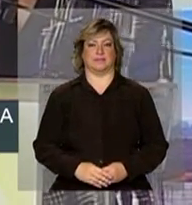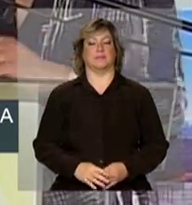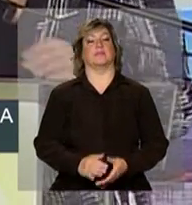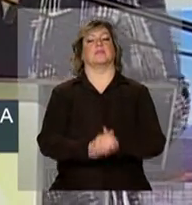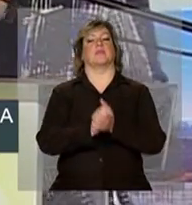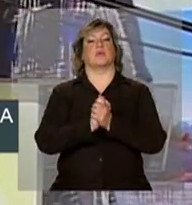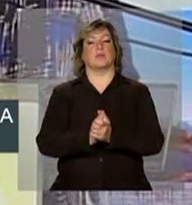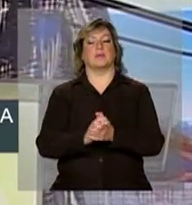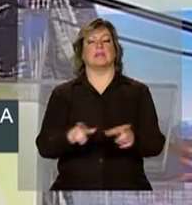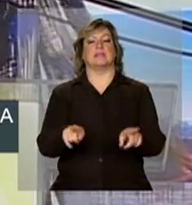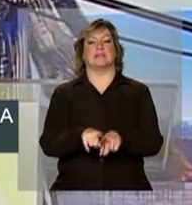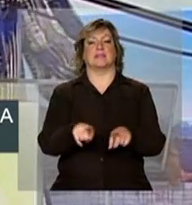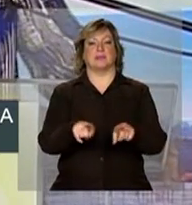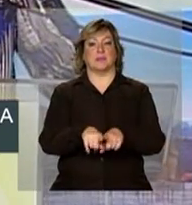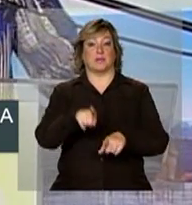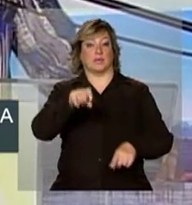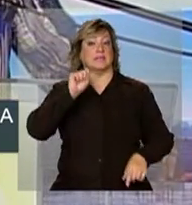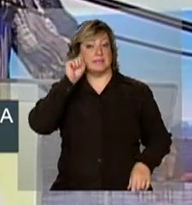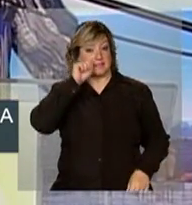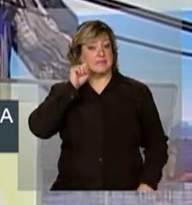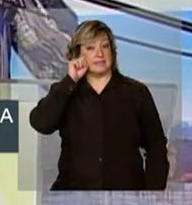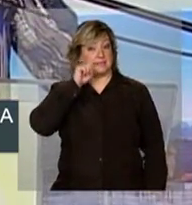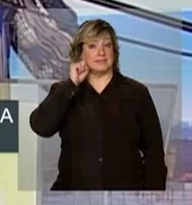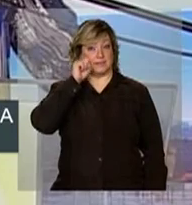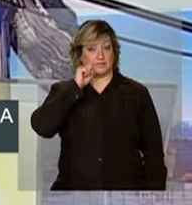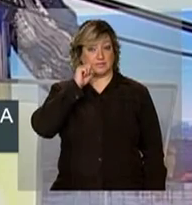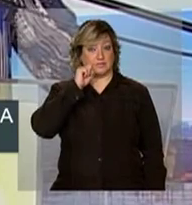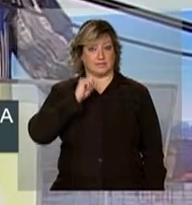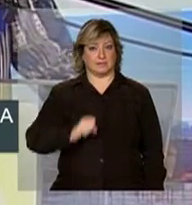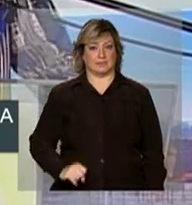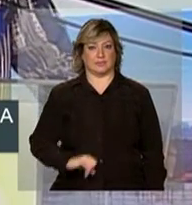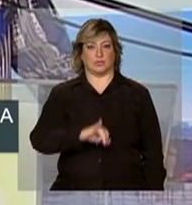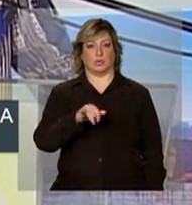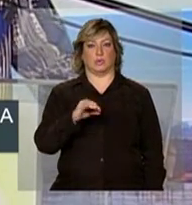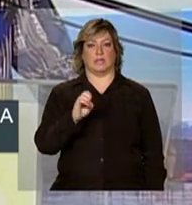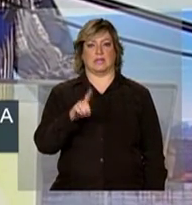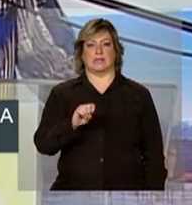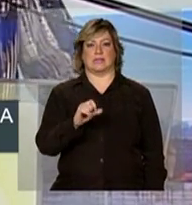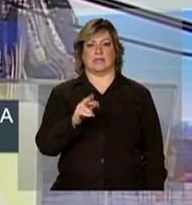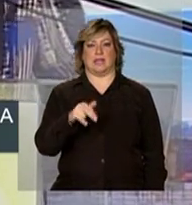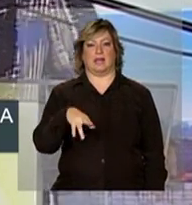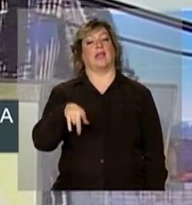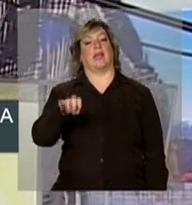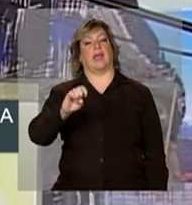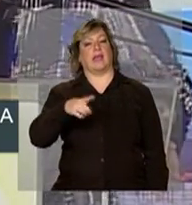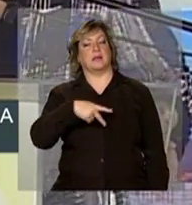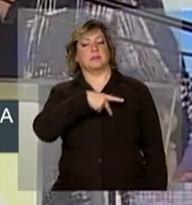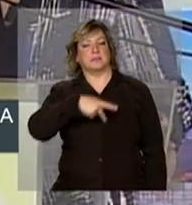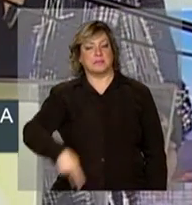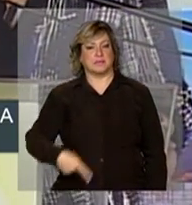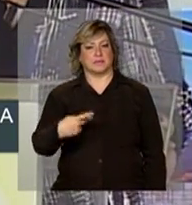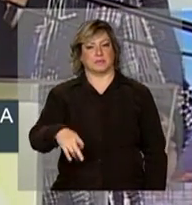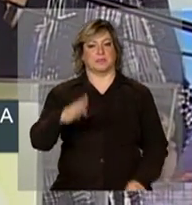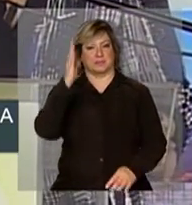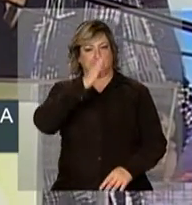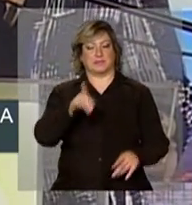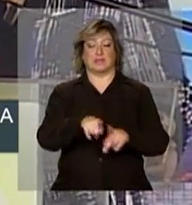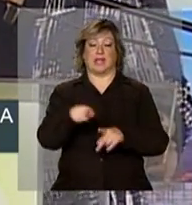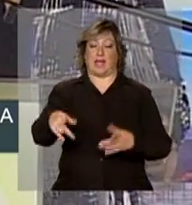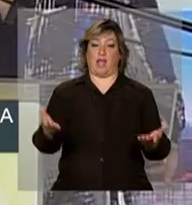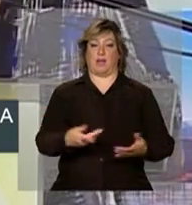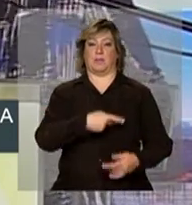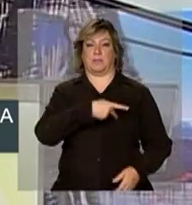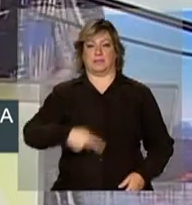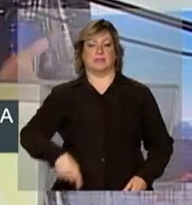Cumprimento o senador José Sarney, ex-presidente da República e presidente do Senado Federal.